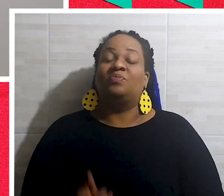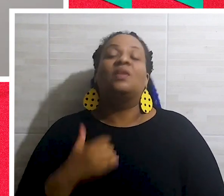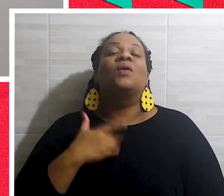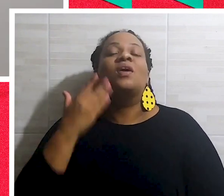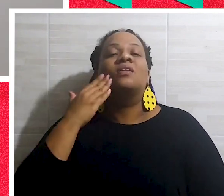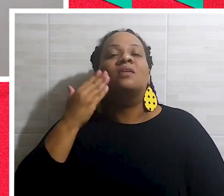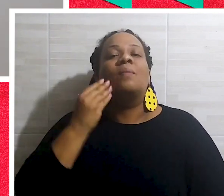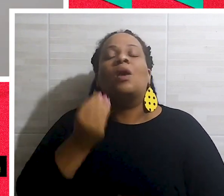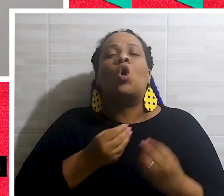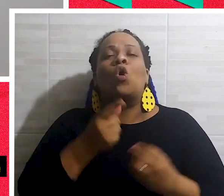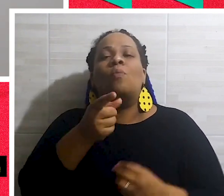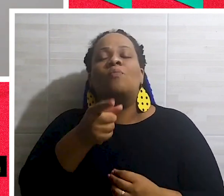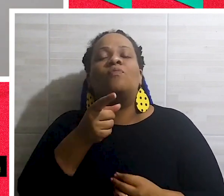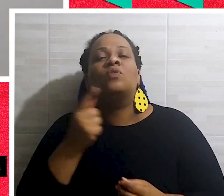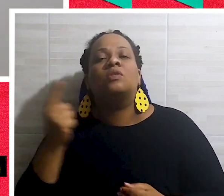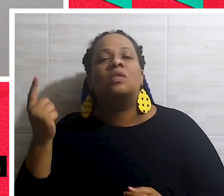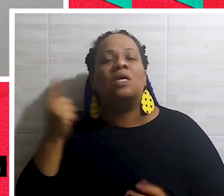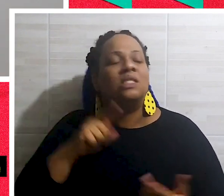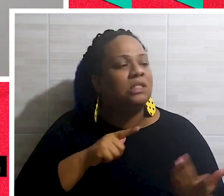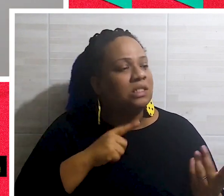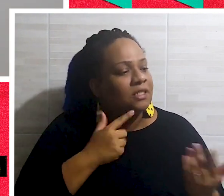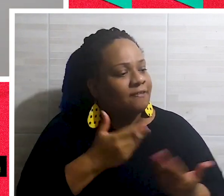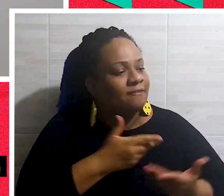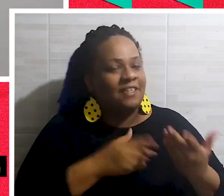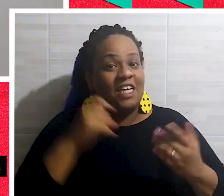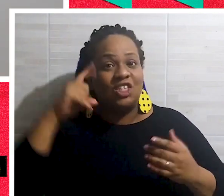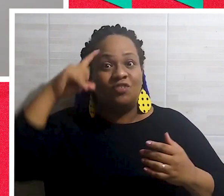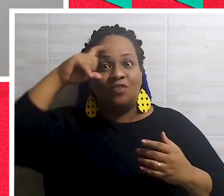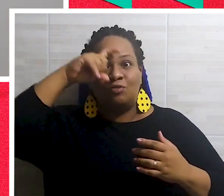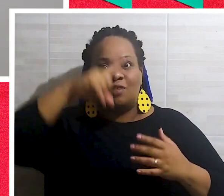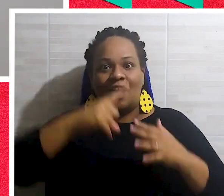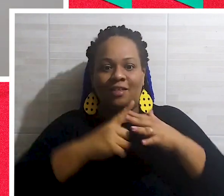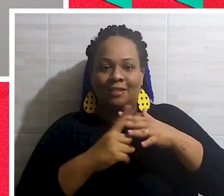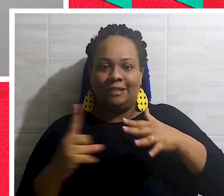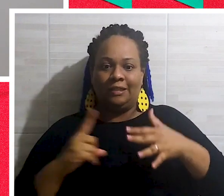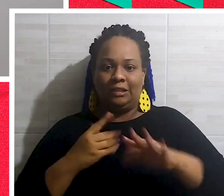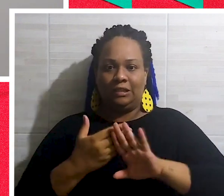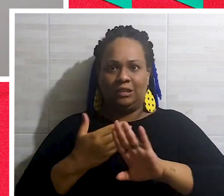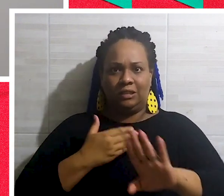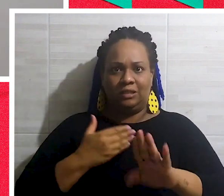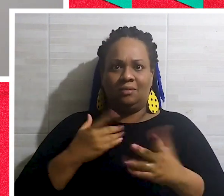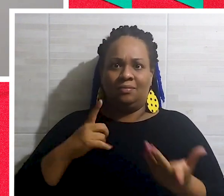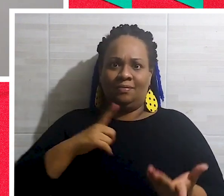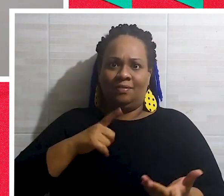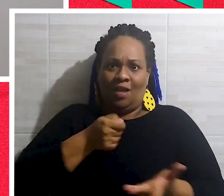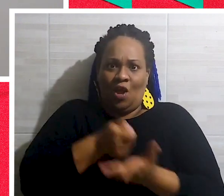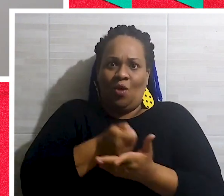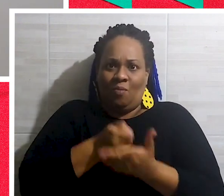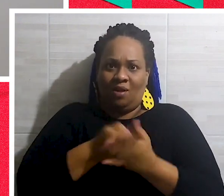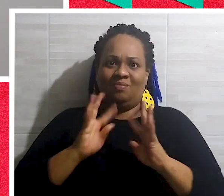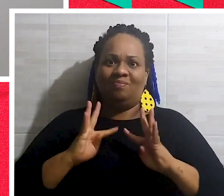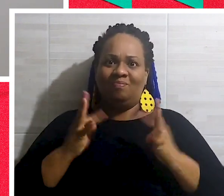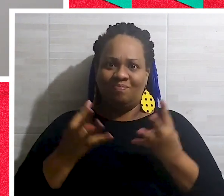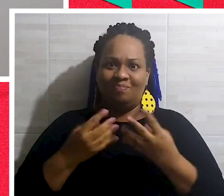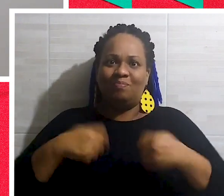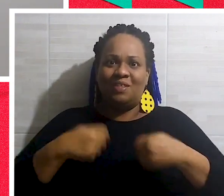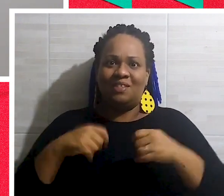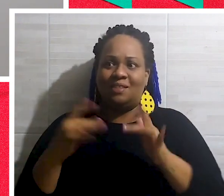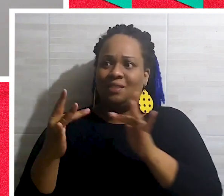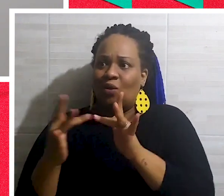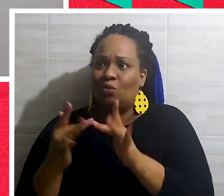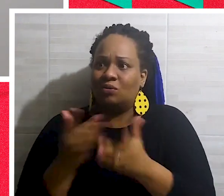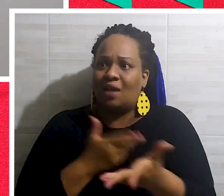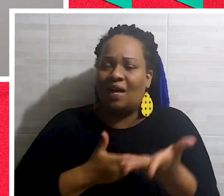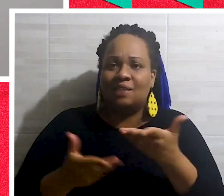Então, eu queria saber como foi que vocês lidaram com a dificuldade que o isolamento impõe. A atividade de extensão requer um